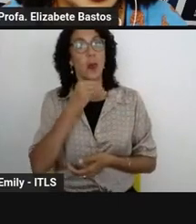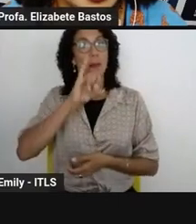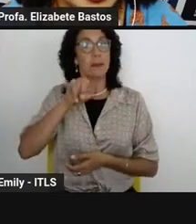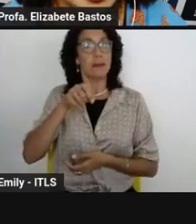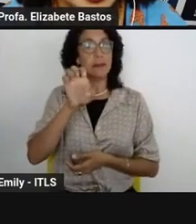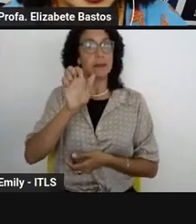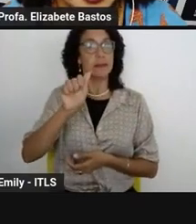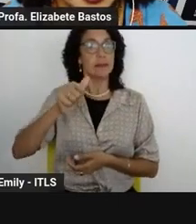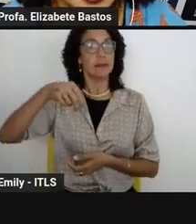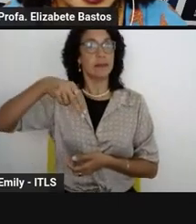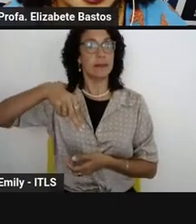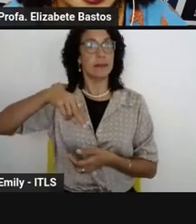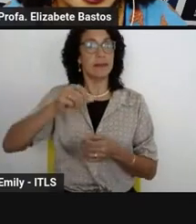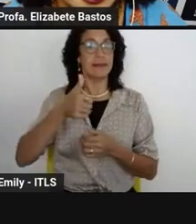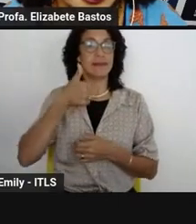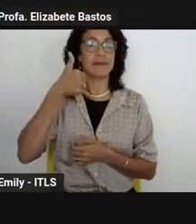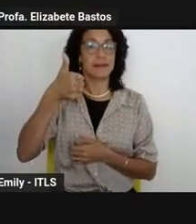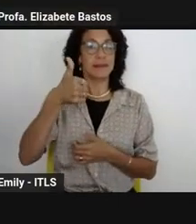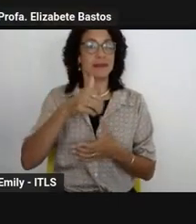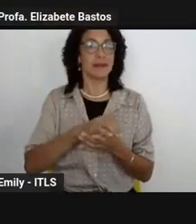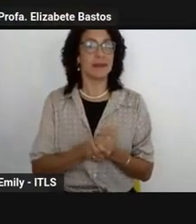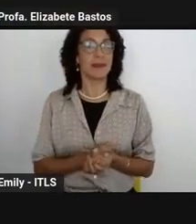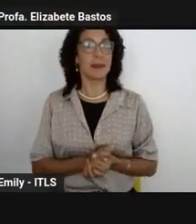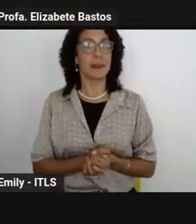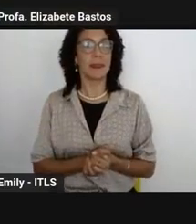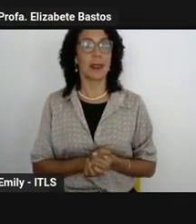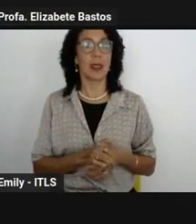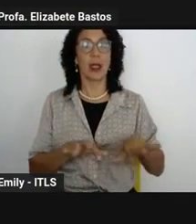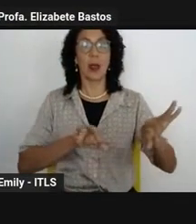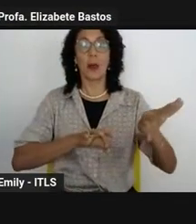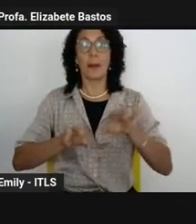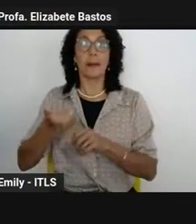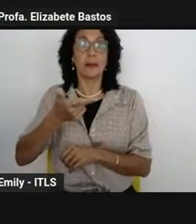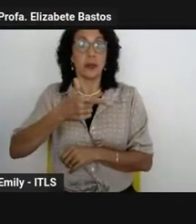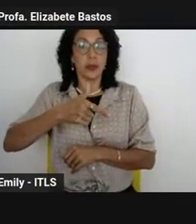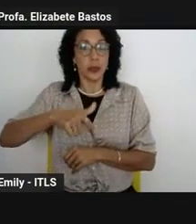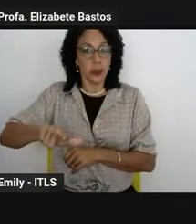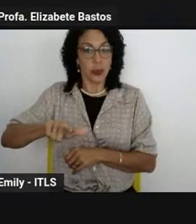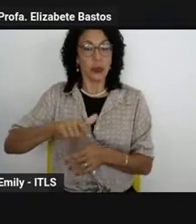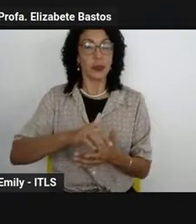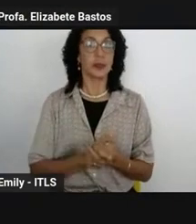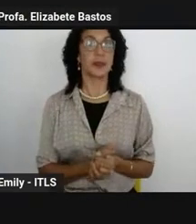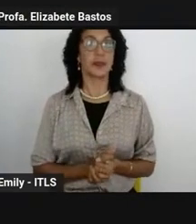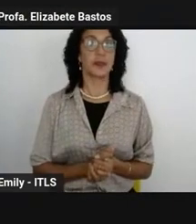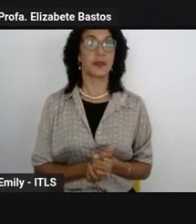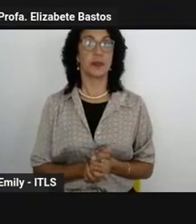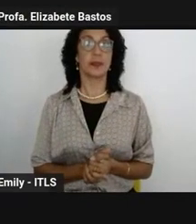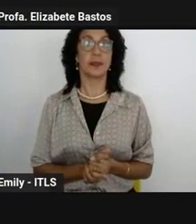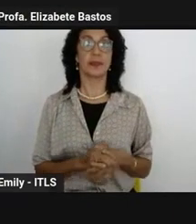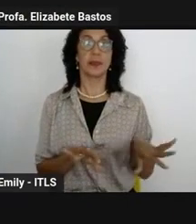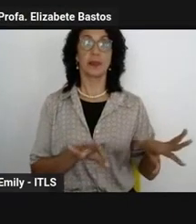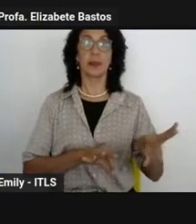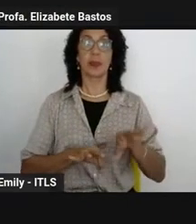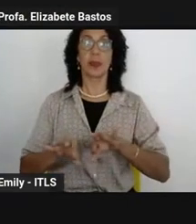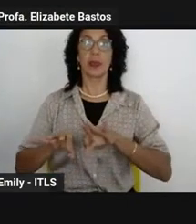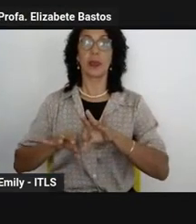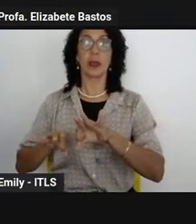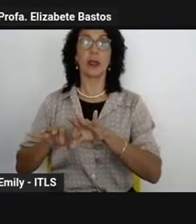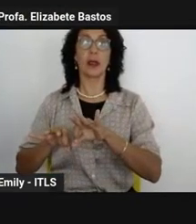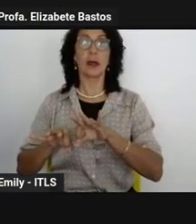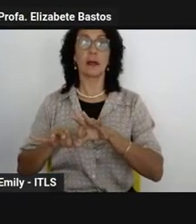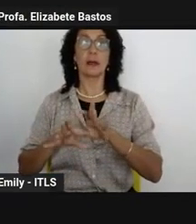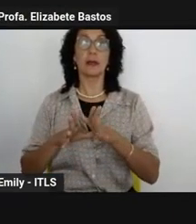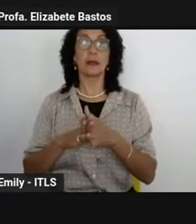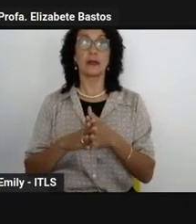Valeu, Beth. Bom, um outro projeto que nós temos é o projeto da